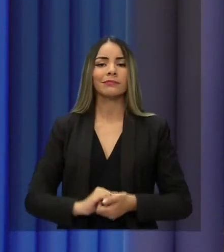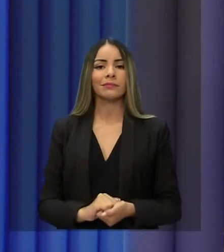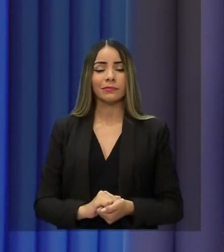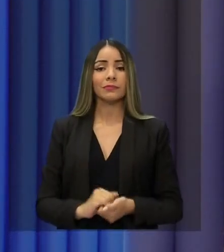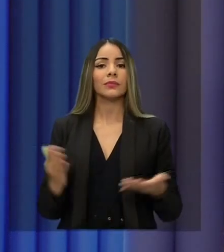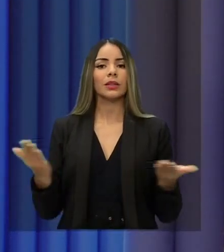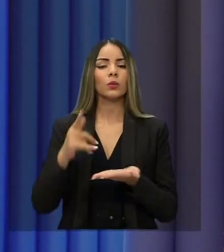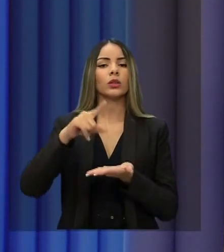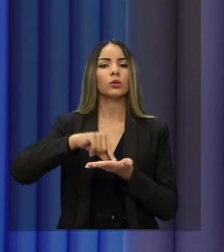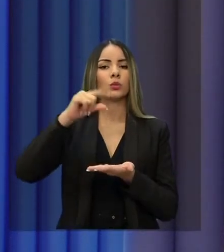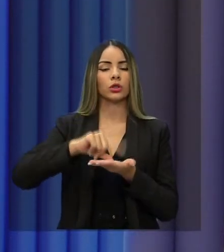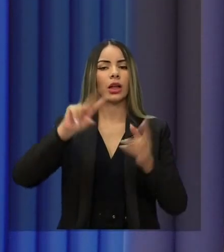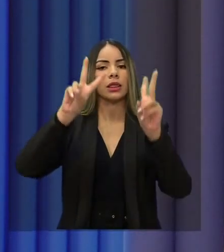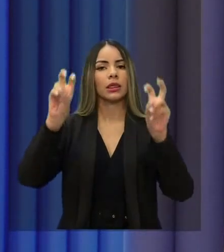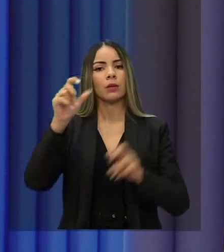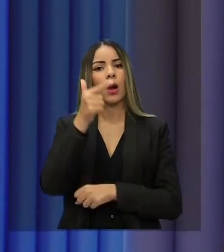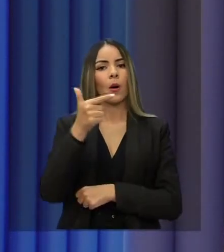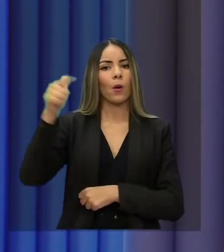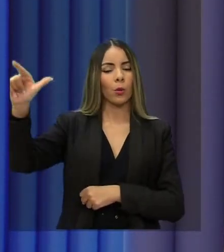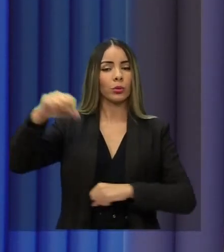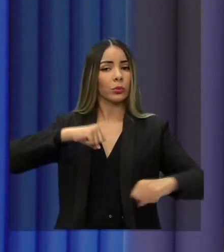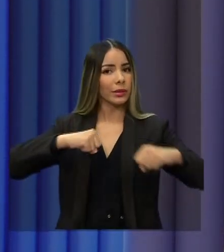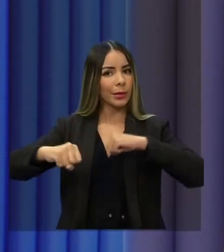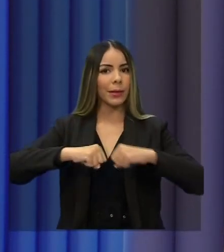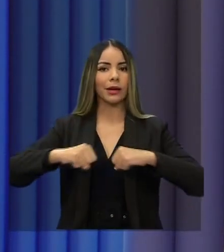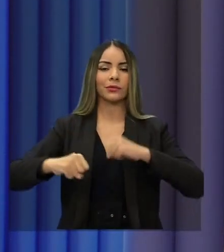sortear agora mais um tema aqui no nosso debate.